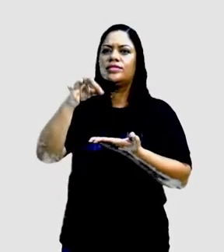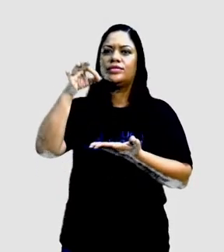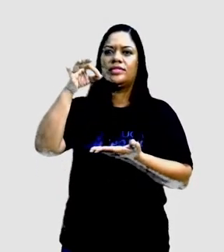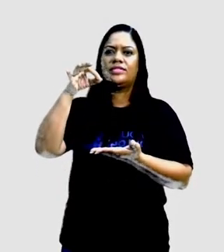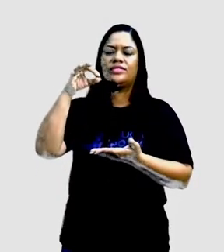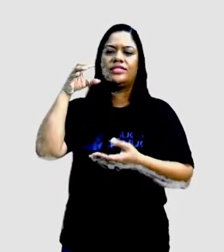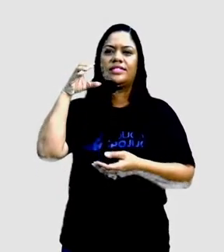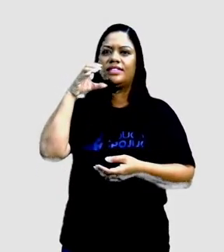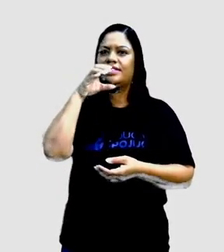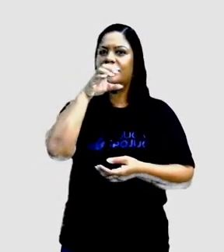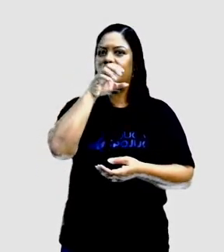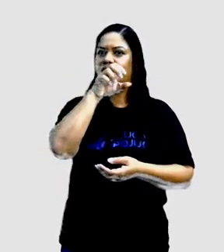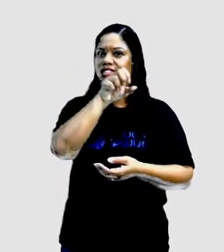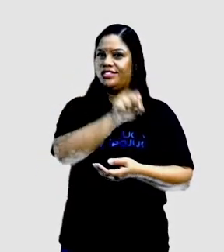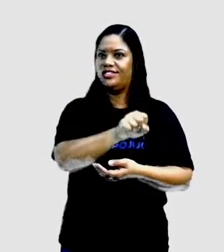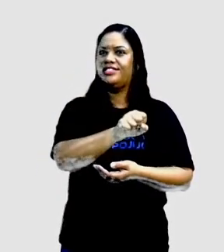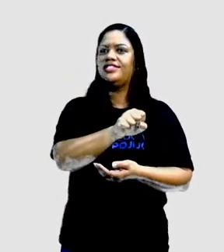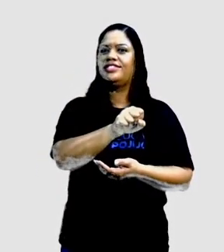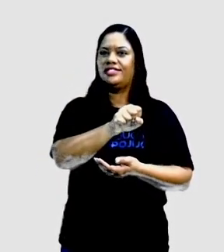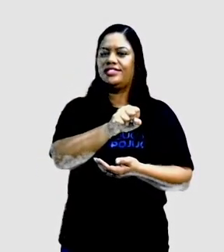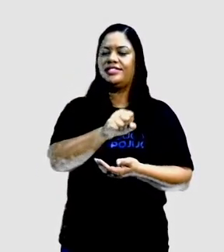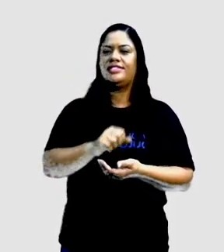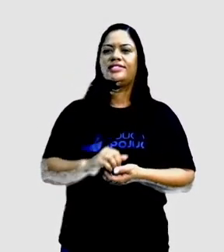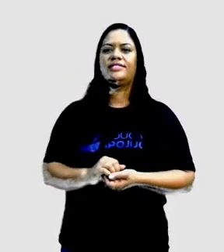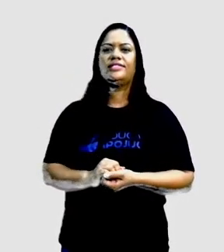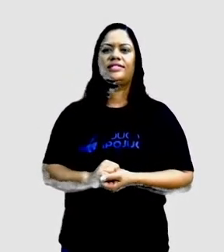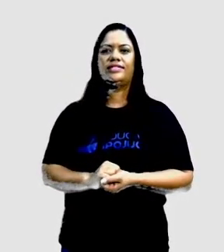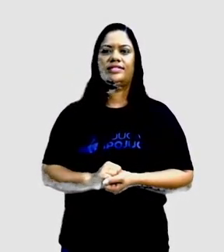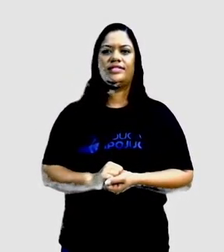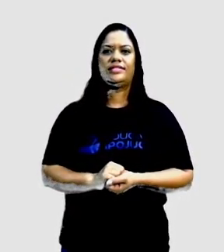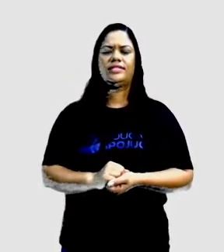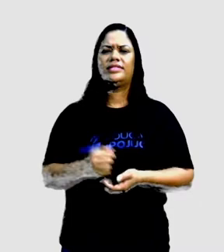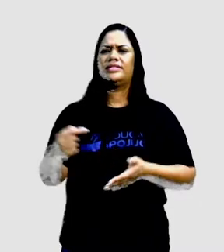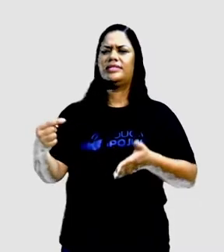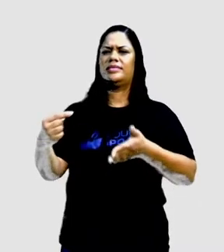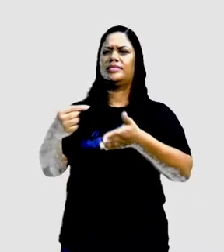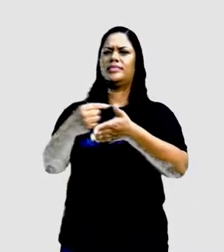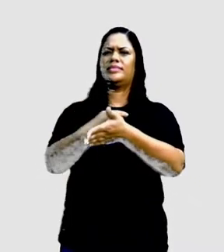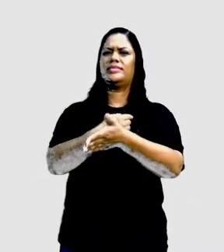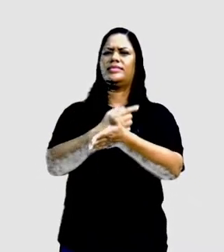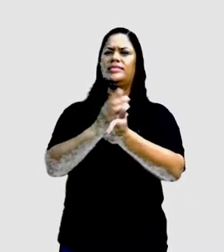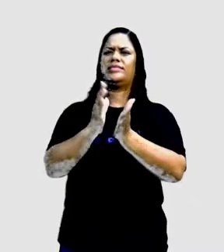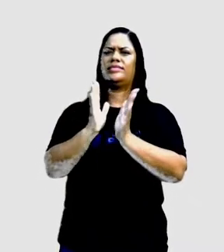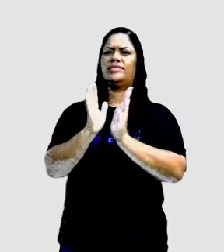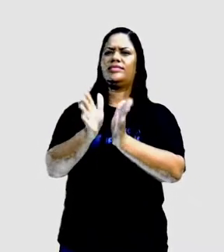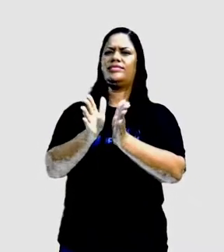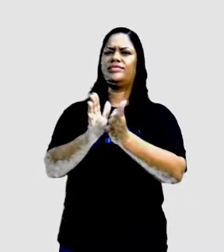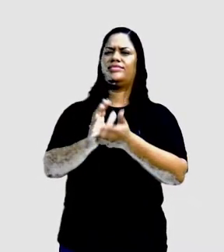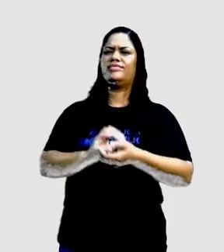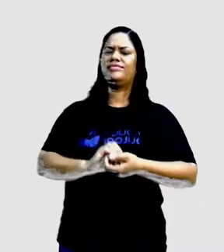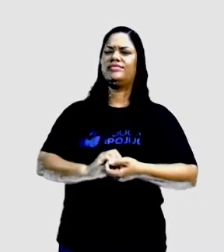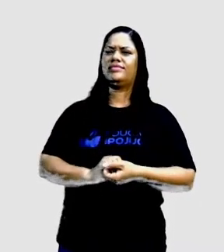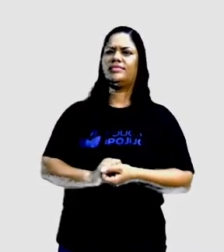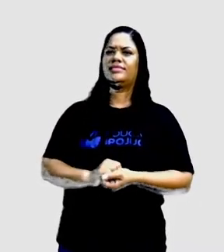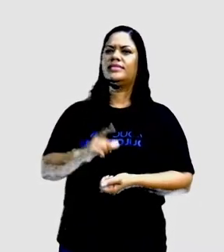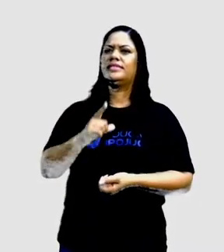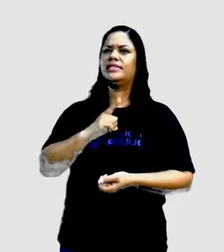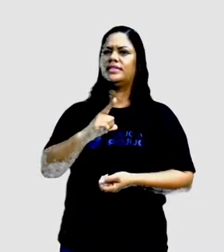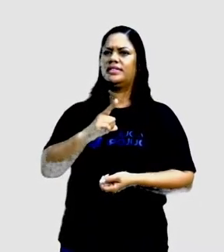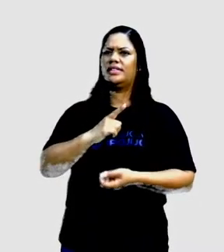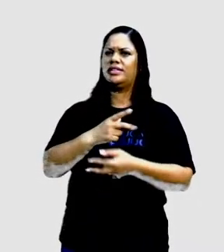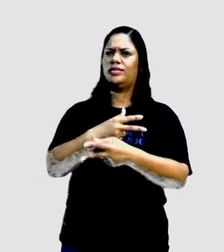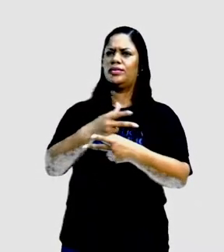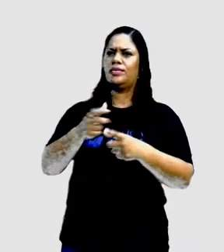quente, pelo bule reluzente. E me pergunto já em prosa, existe